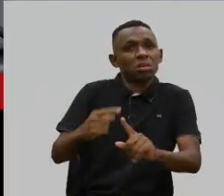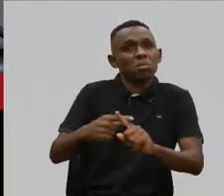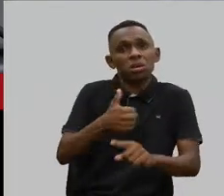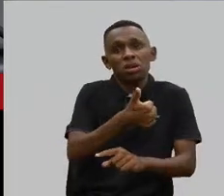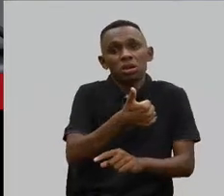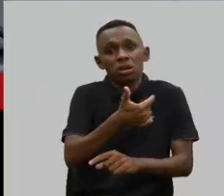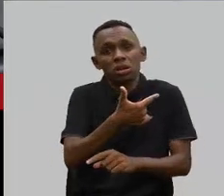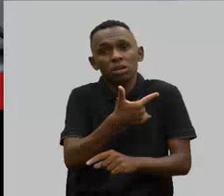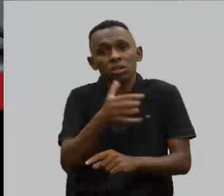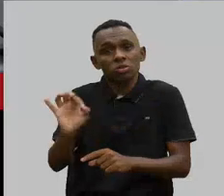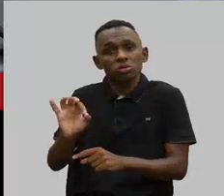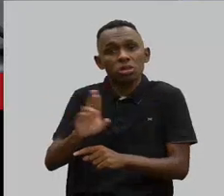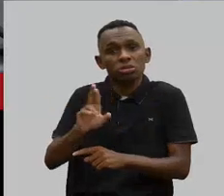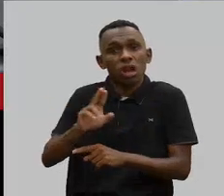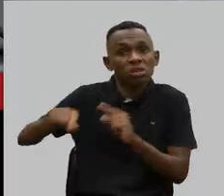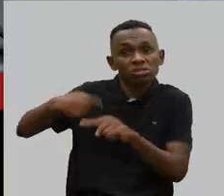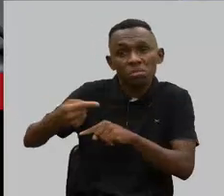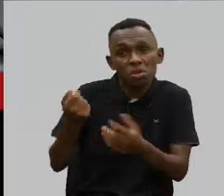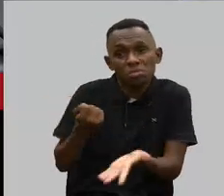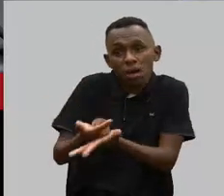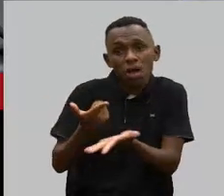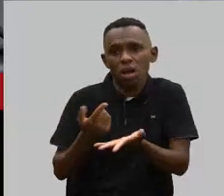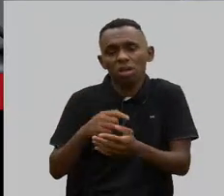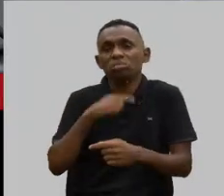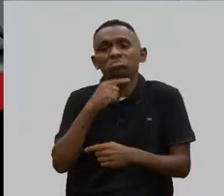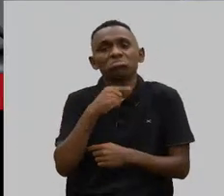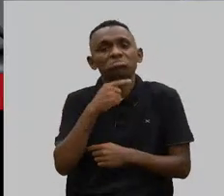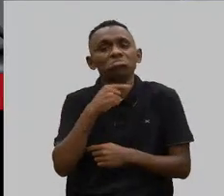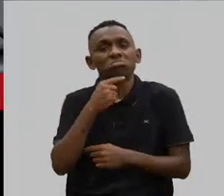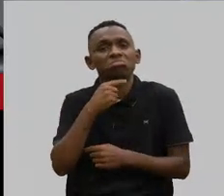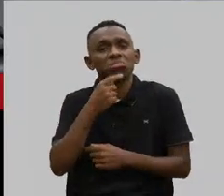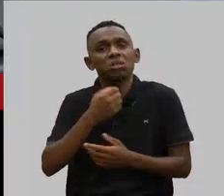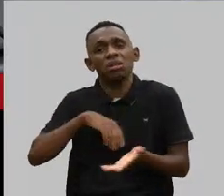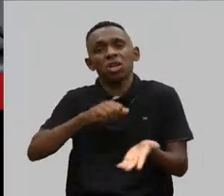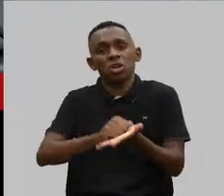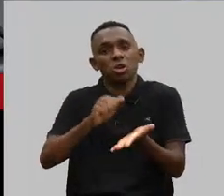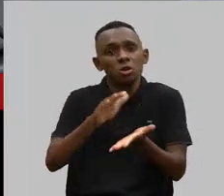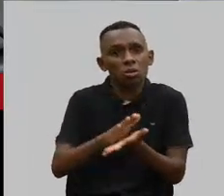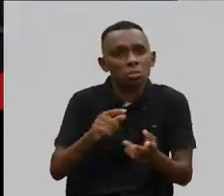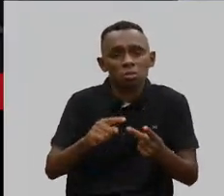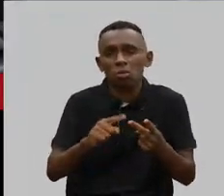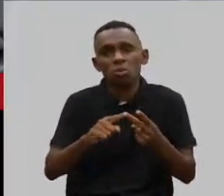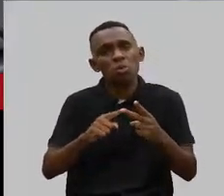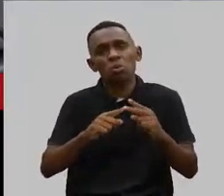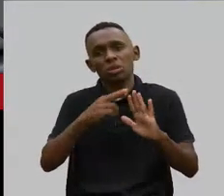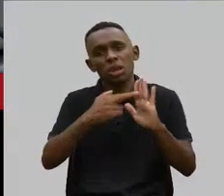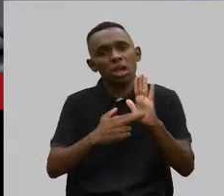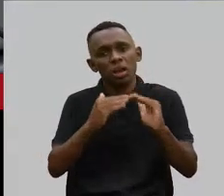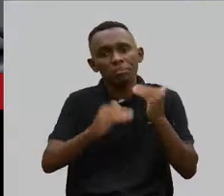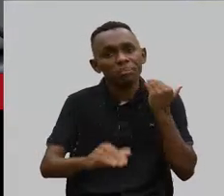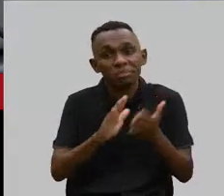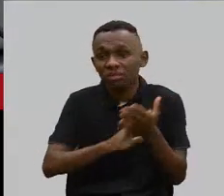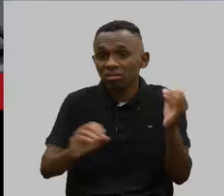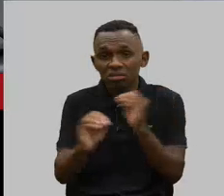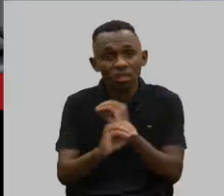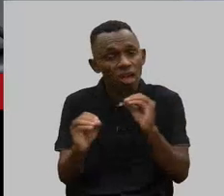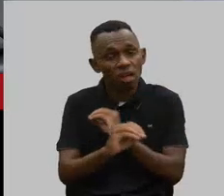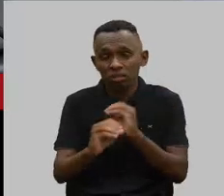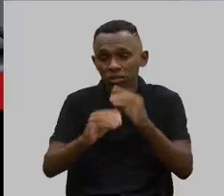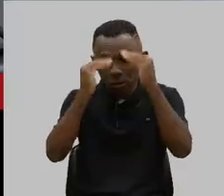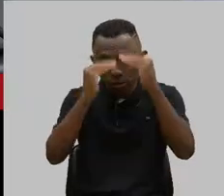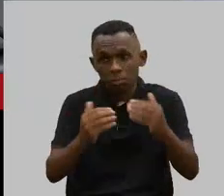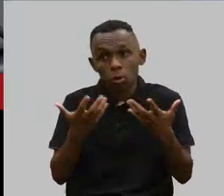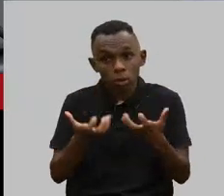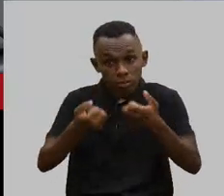reais. Então, eles não estão nem aí para o que a gente tem de sentença, de descumprimento de liminar. Eles não querem saber. Mas eu queria